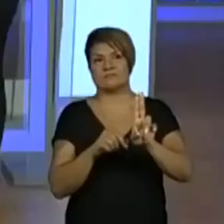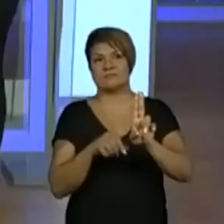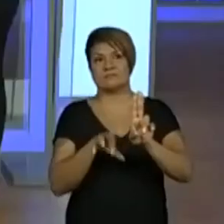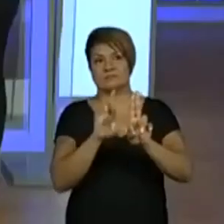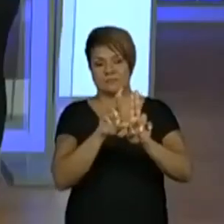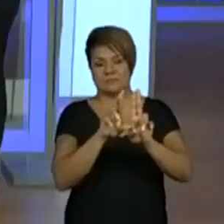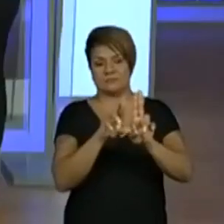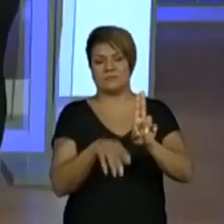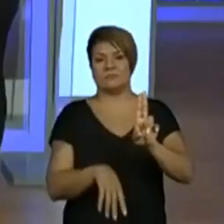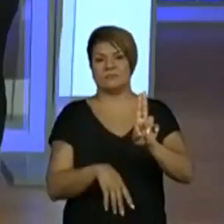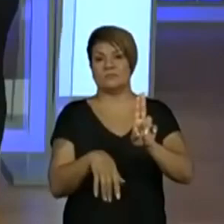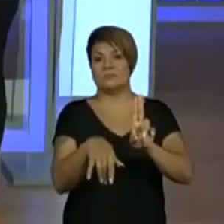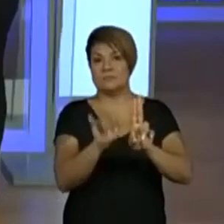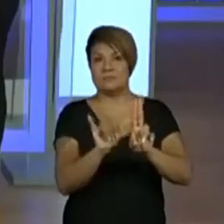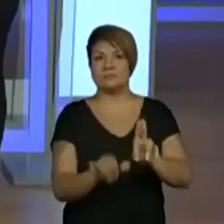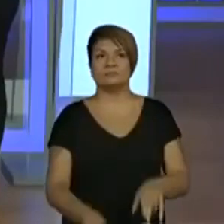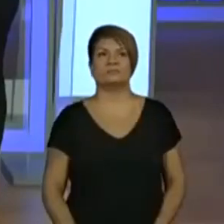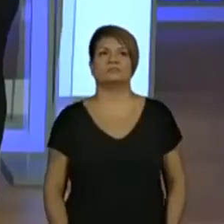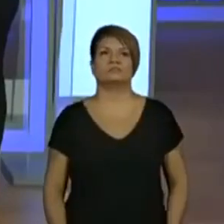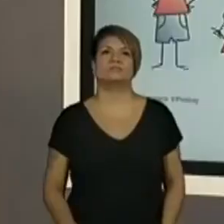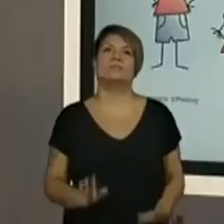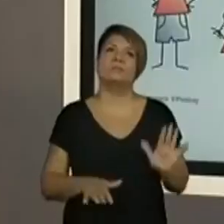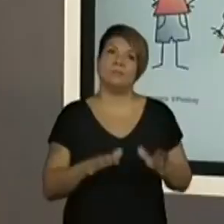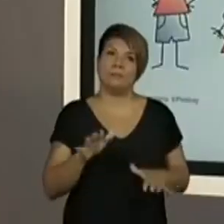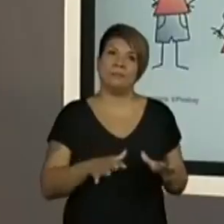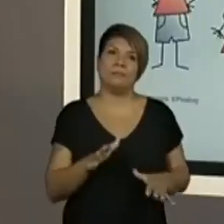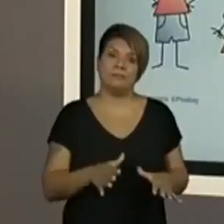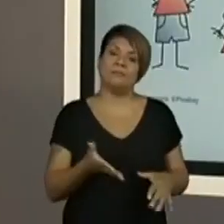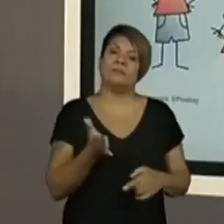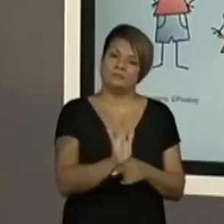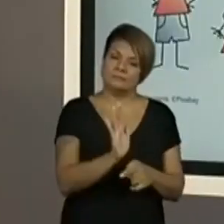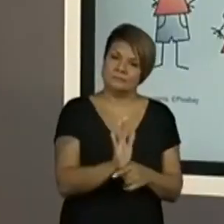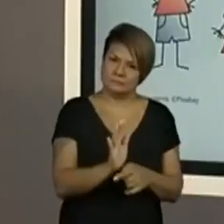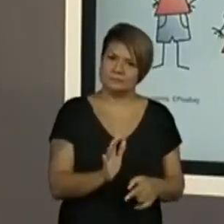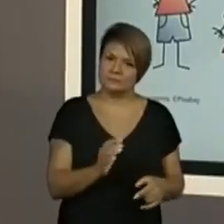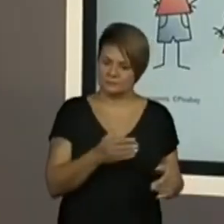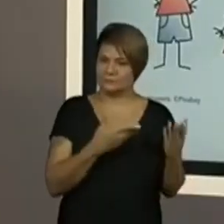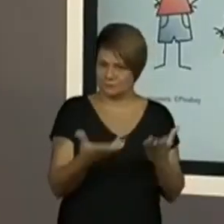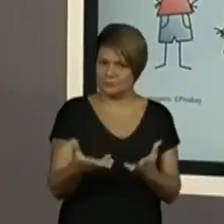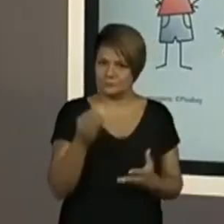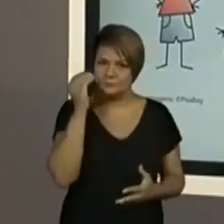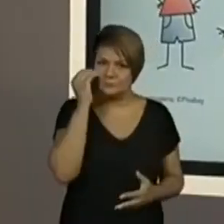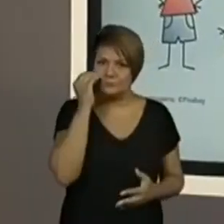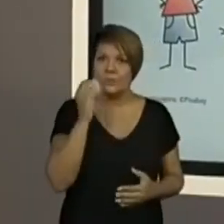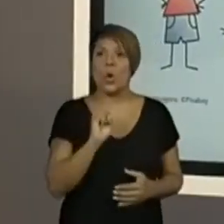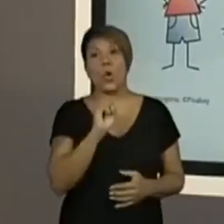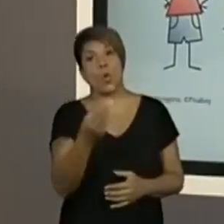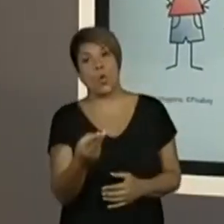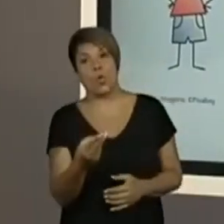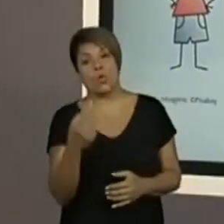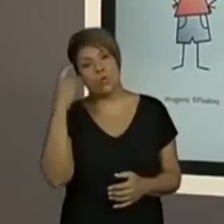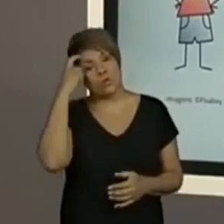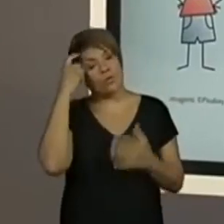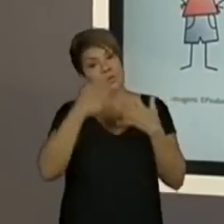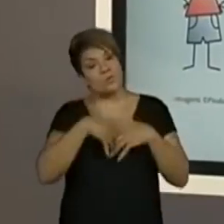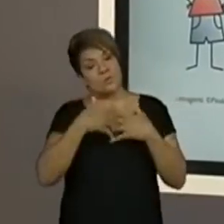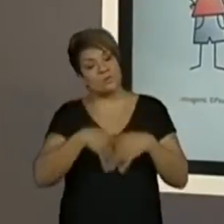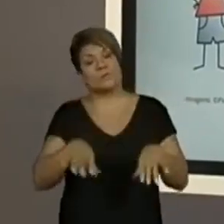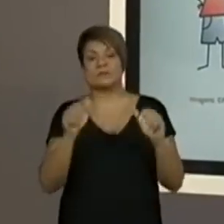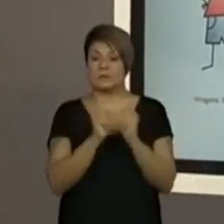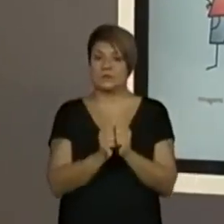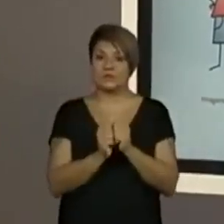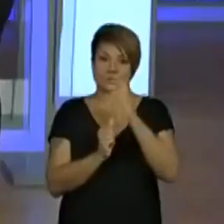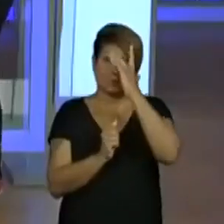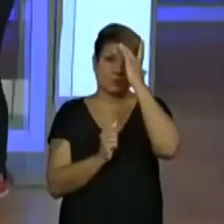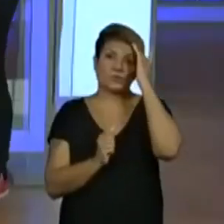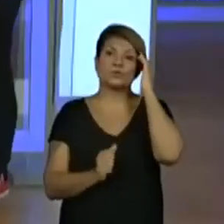Alguém acabou falando? A professora contribuiu? Porque às vezes a gente tem contribuição. A gente tenta trazer. Sim. Senão a gente vai pensando junto e vai do mesmo jeito